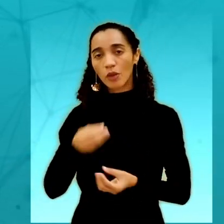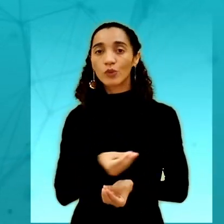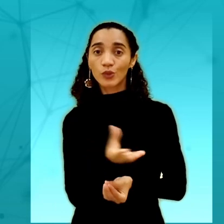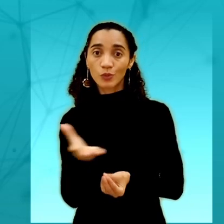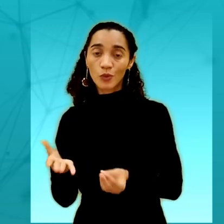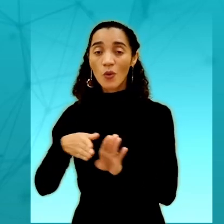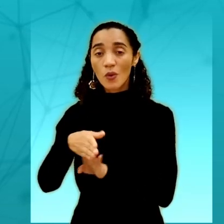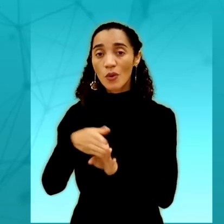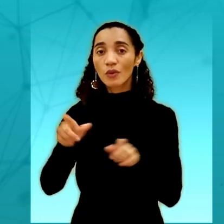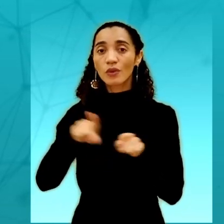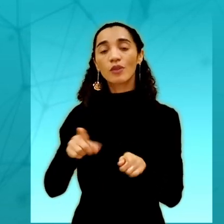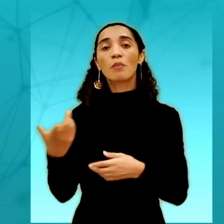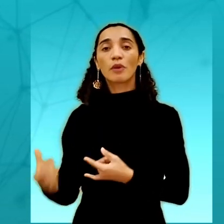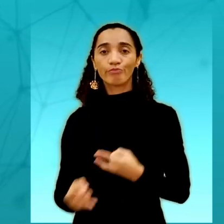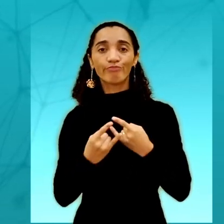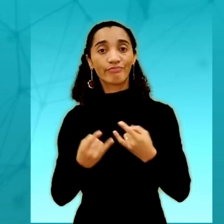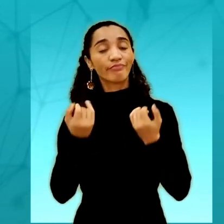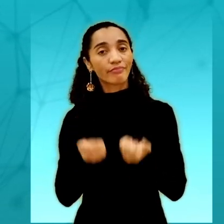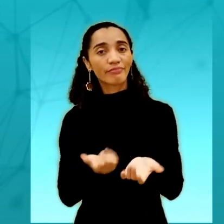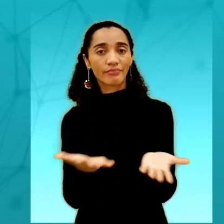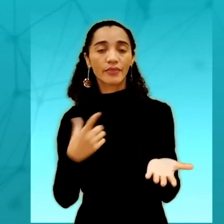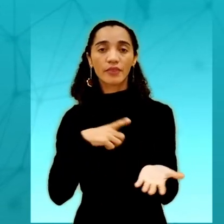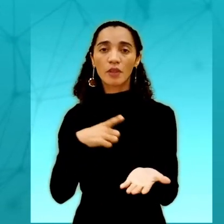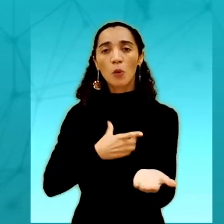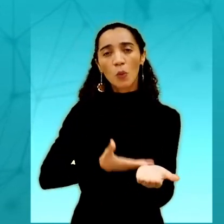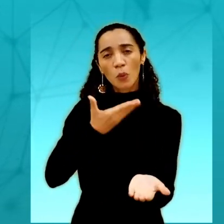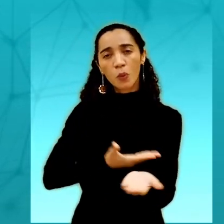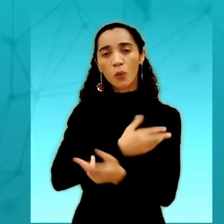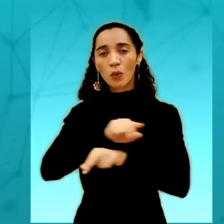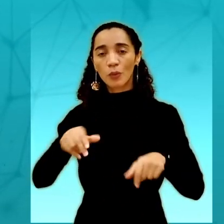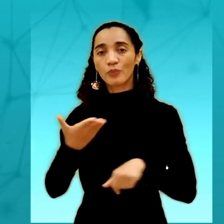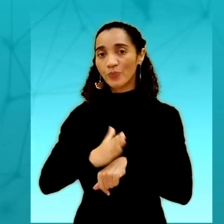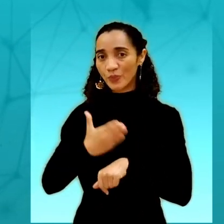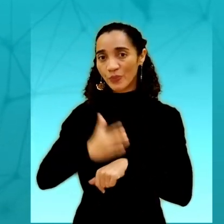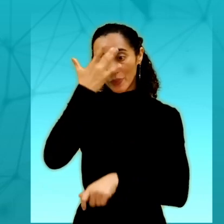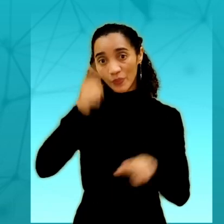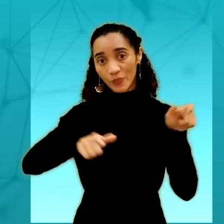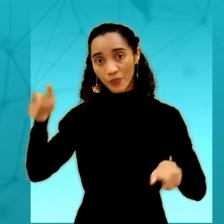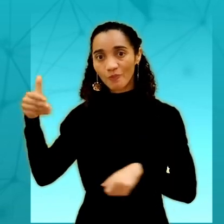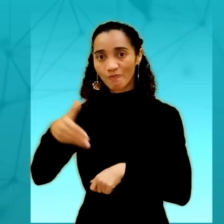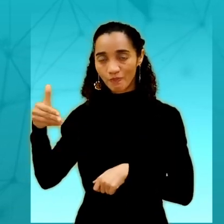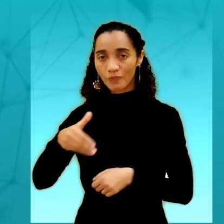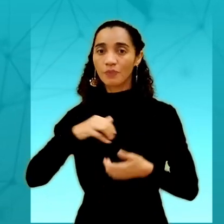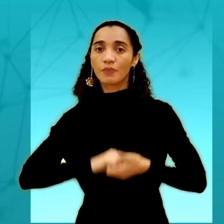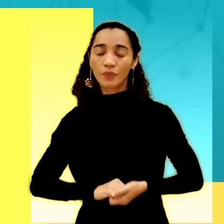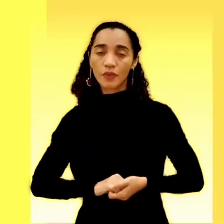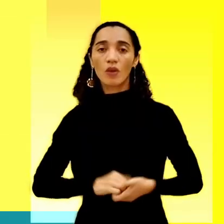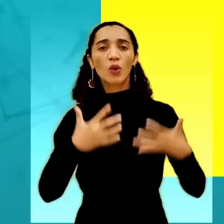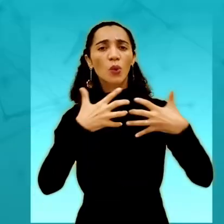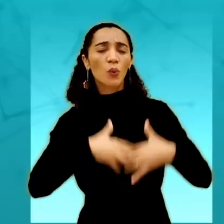de mama, distribuídos folders educativos e preservativos, e realizada a fereção de pressão arterial dos participantes.